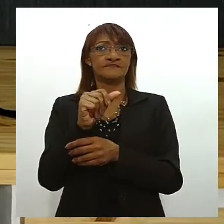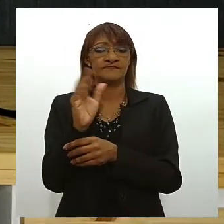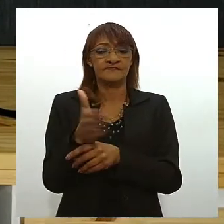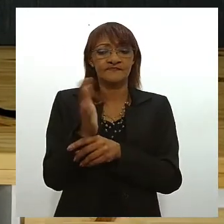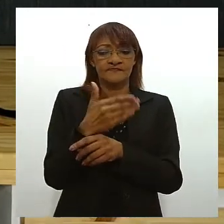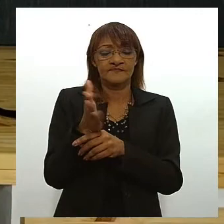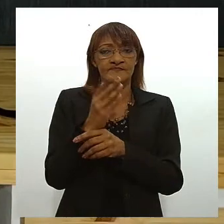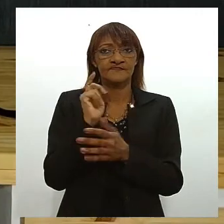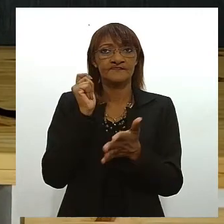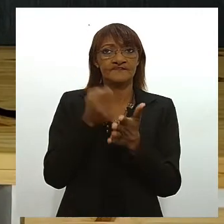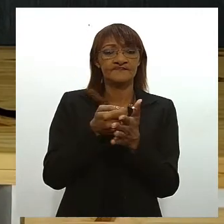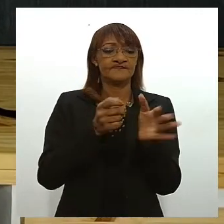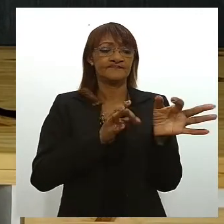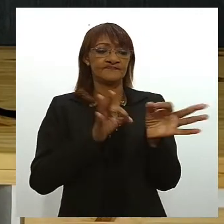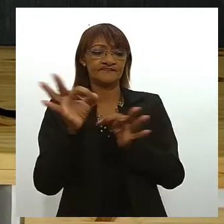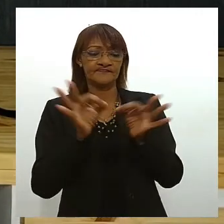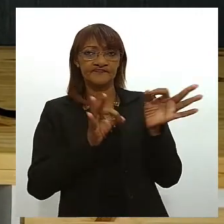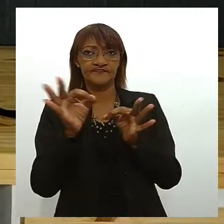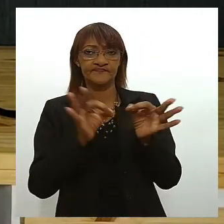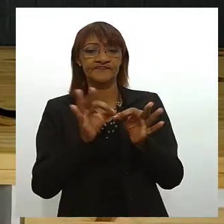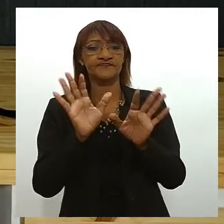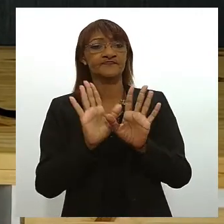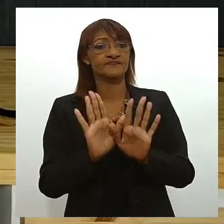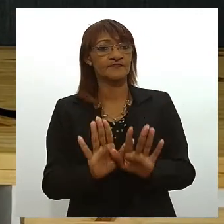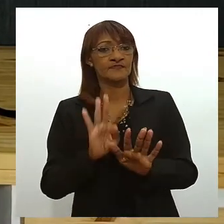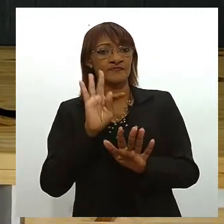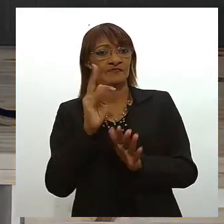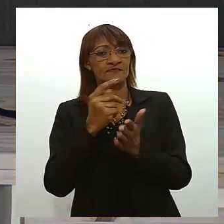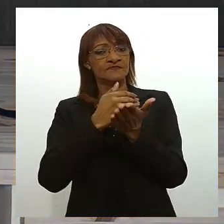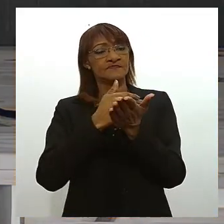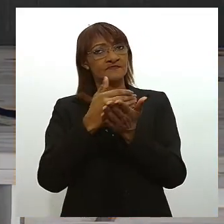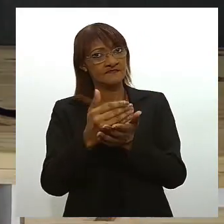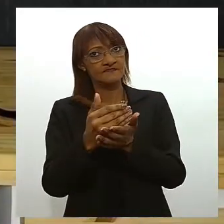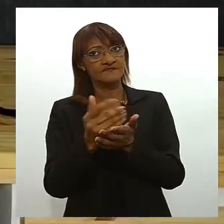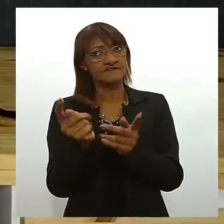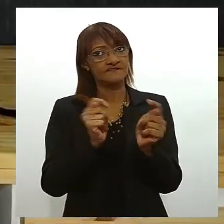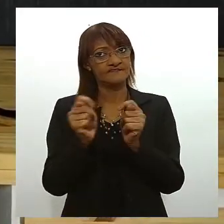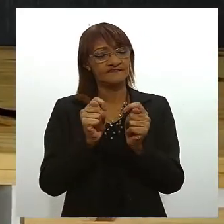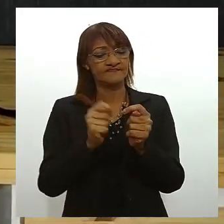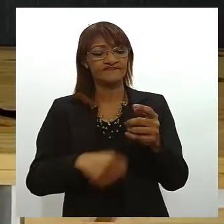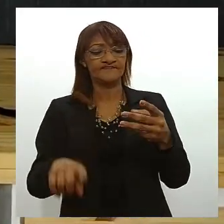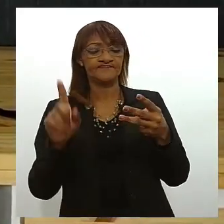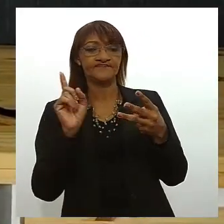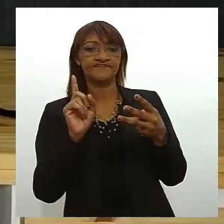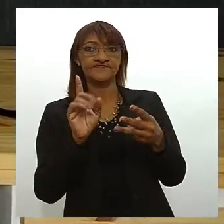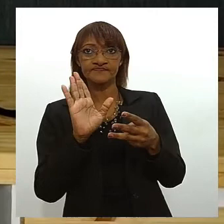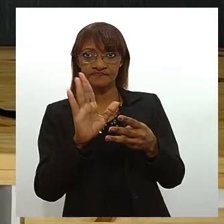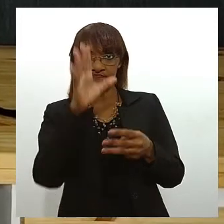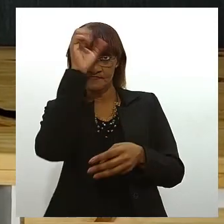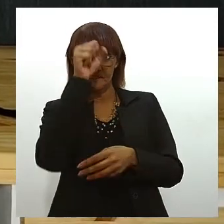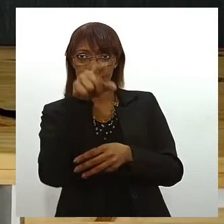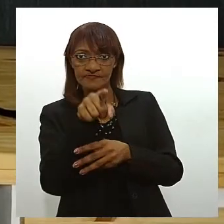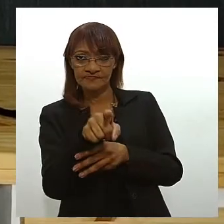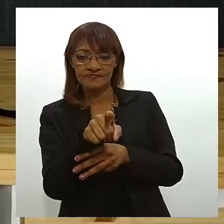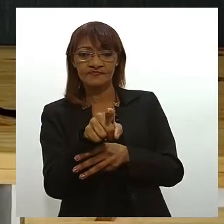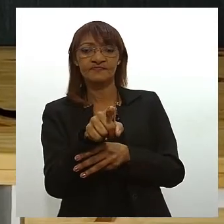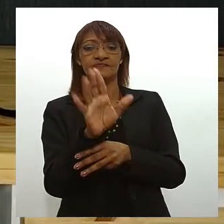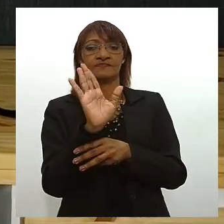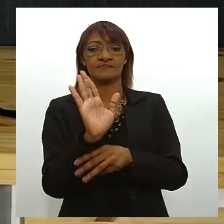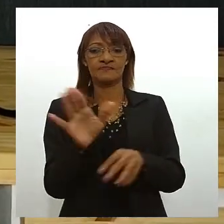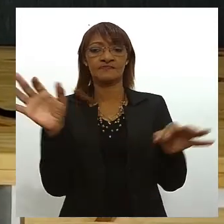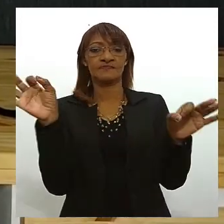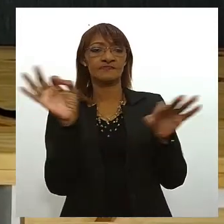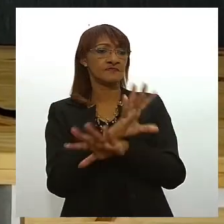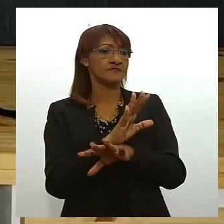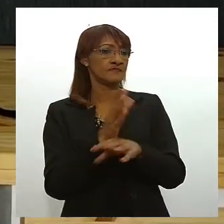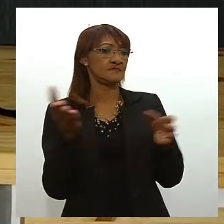processo de organizar e quitar as dívidas para começar a poupar após aprender a poupar e se livrar das dívidas é hora